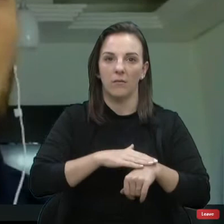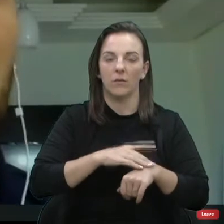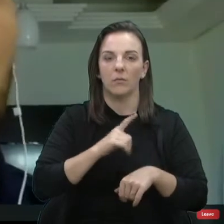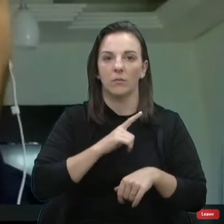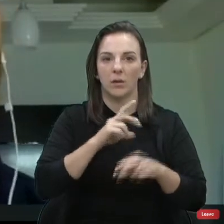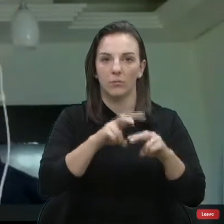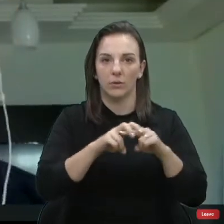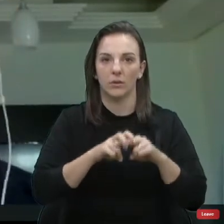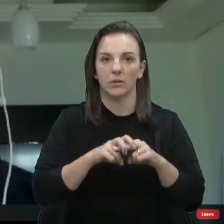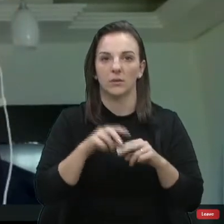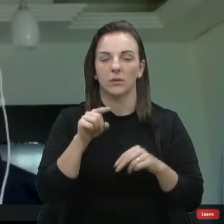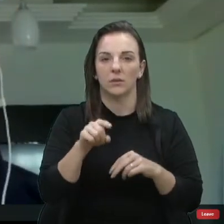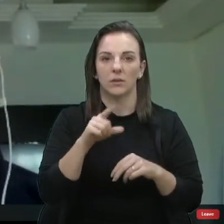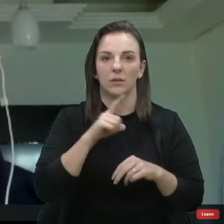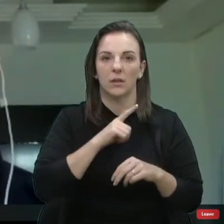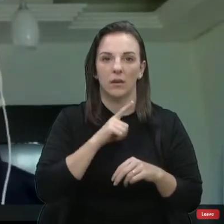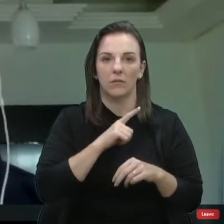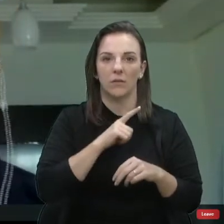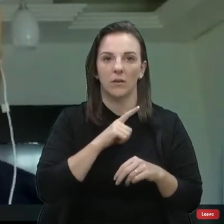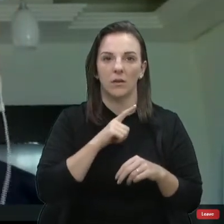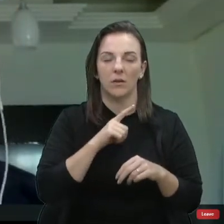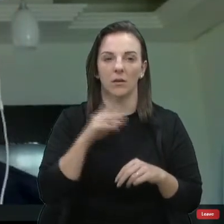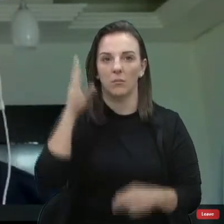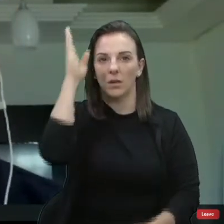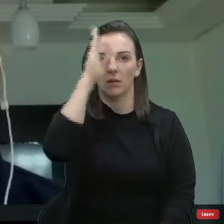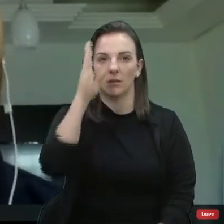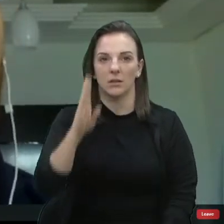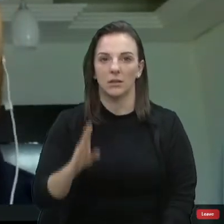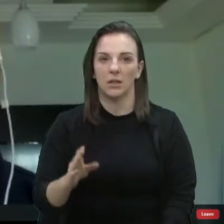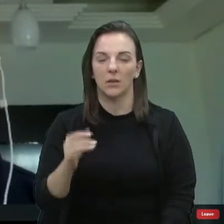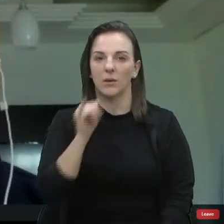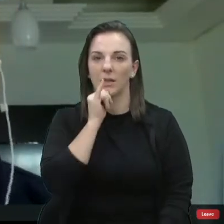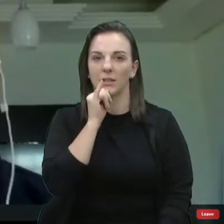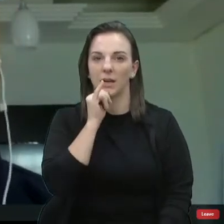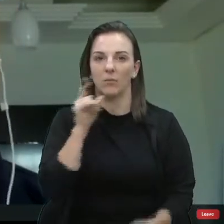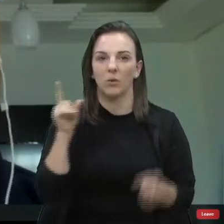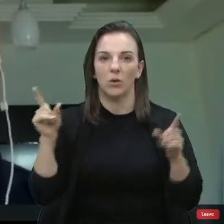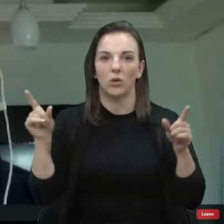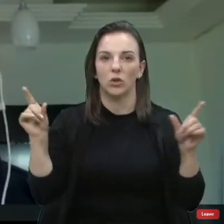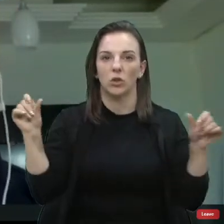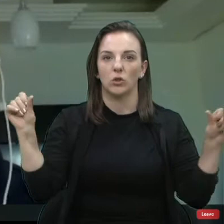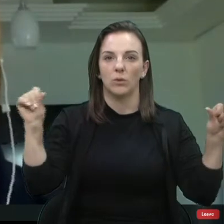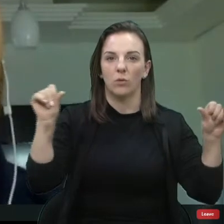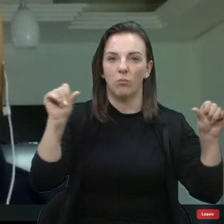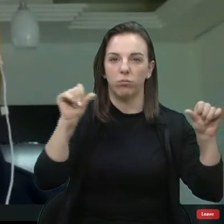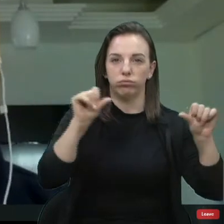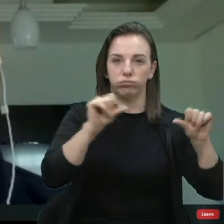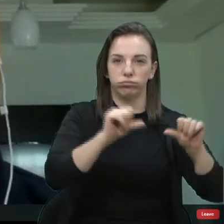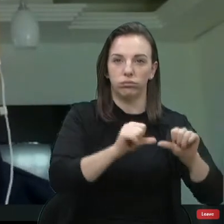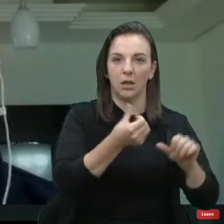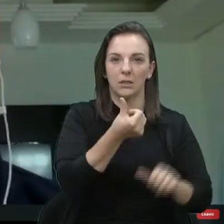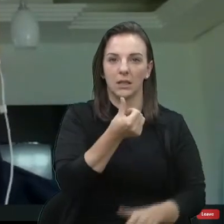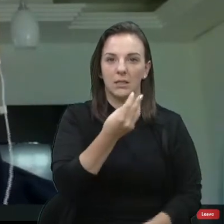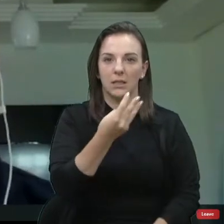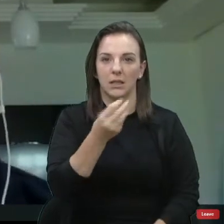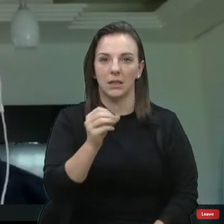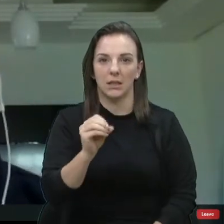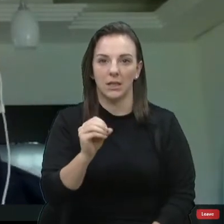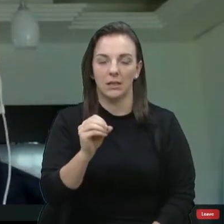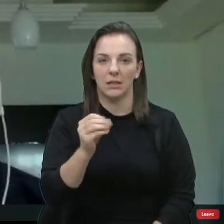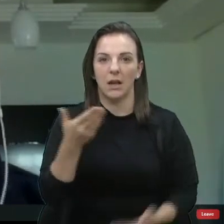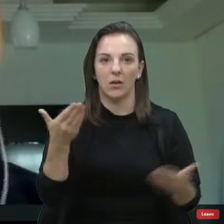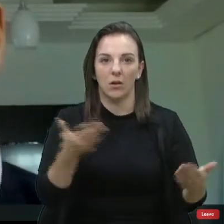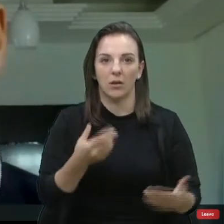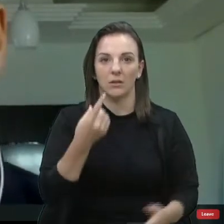inclusive, do PT a nível nacional nas prefeituras, por exemplo, caiu de 630 para 179 agora em